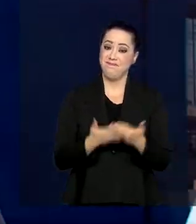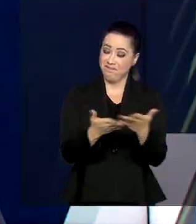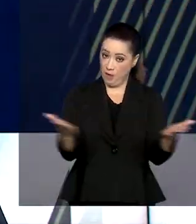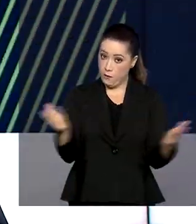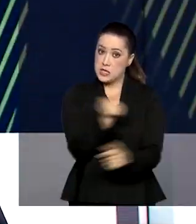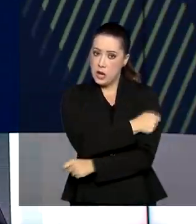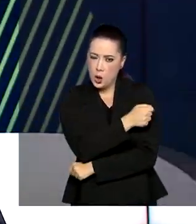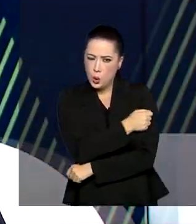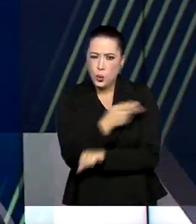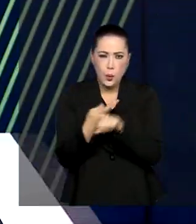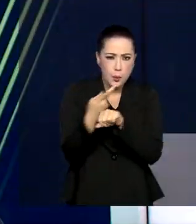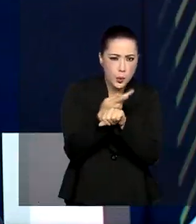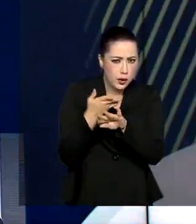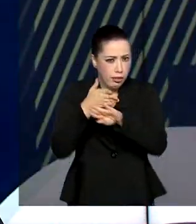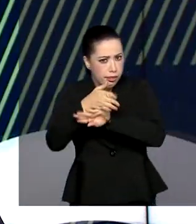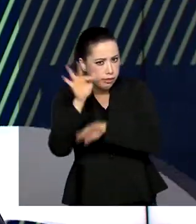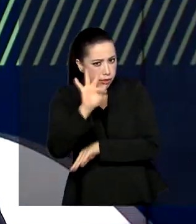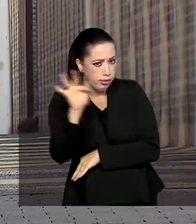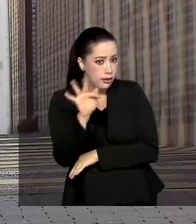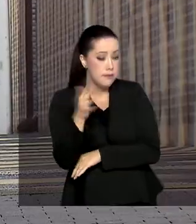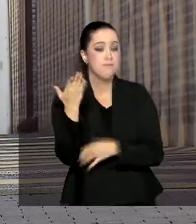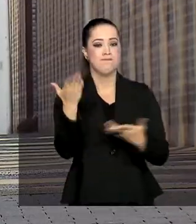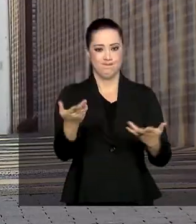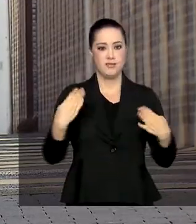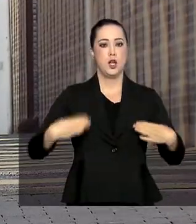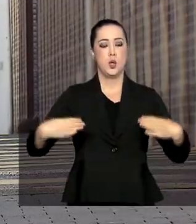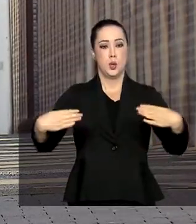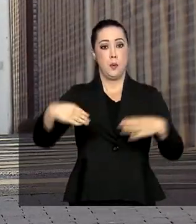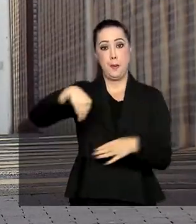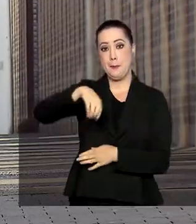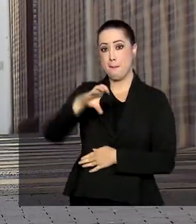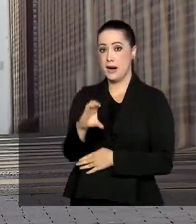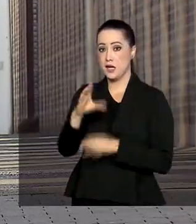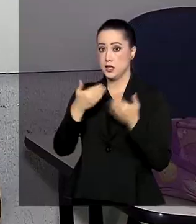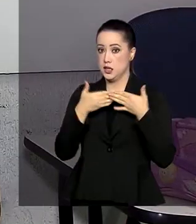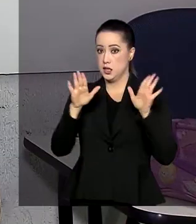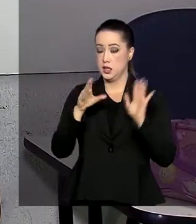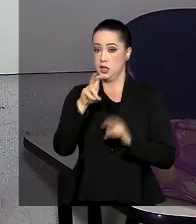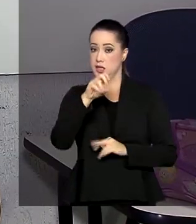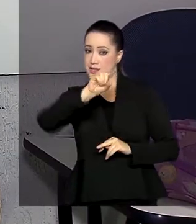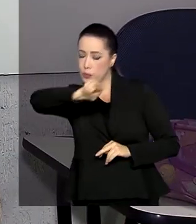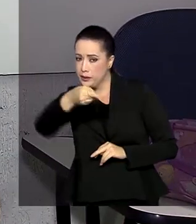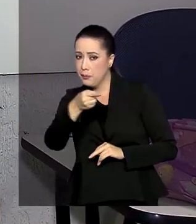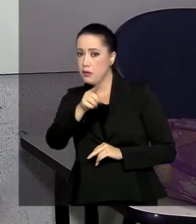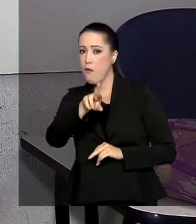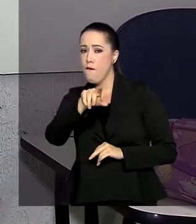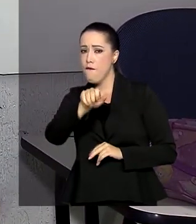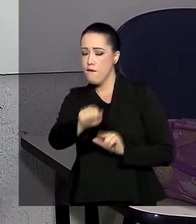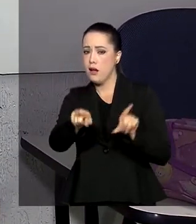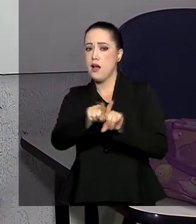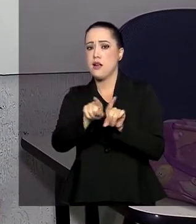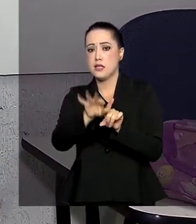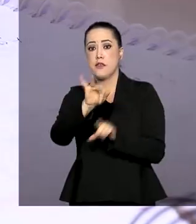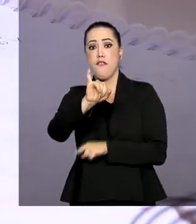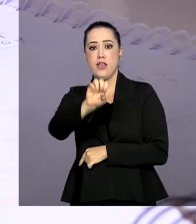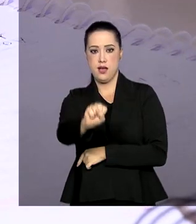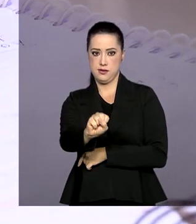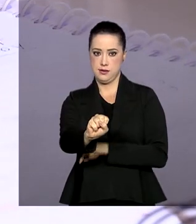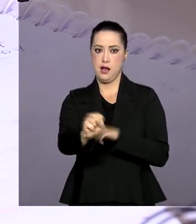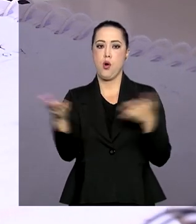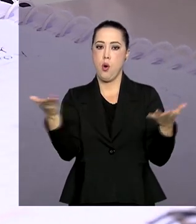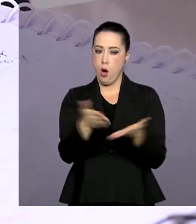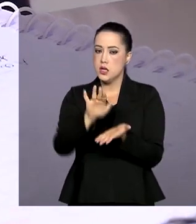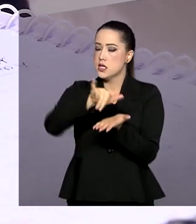uma vaga no ensino superior. O Ministério da Educação abriu 50 mil vagas remanescentes para o Fundo de Financiamento Estudantil, o FIES.